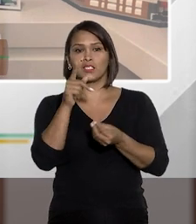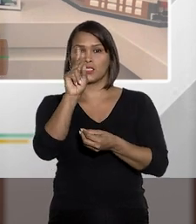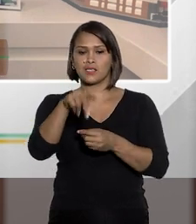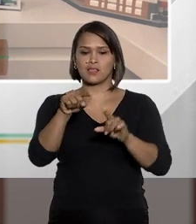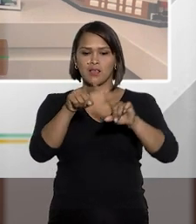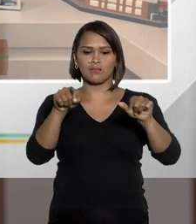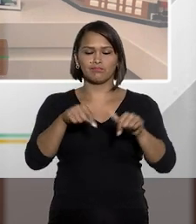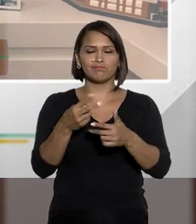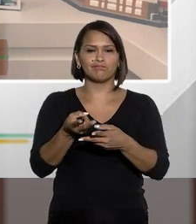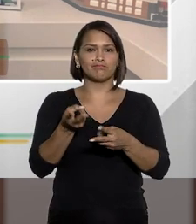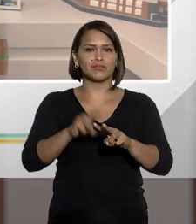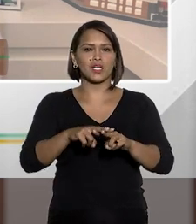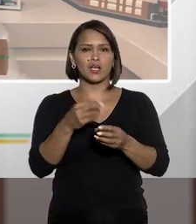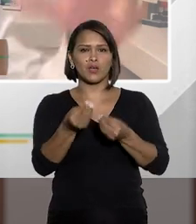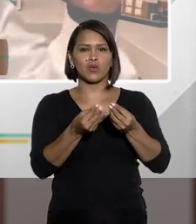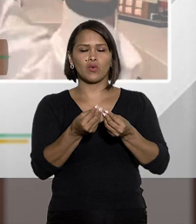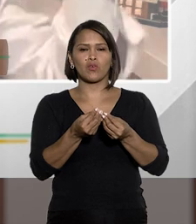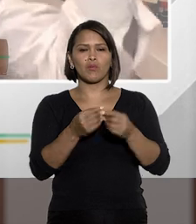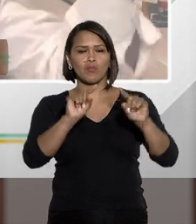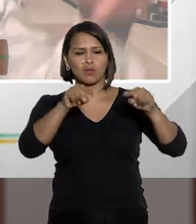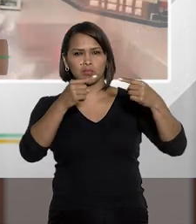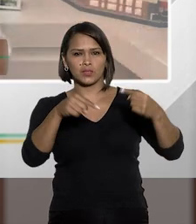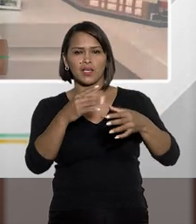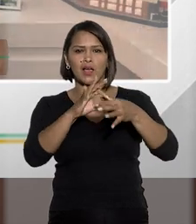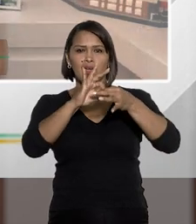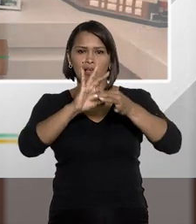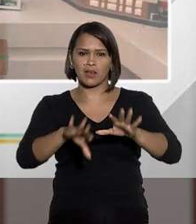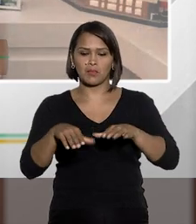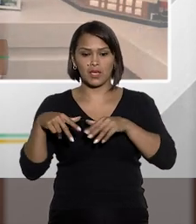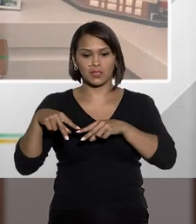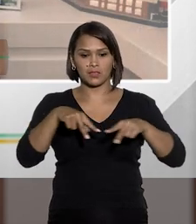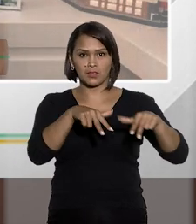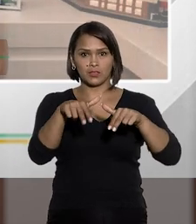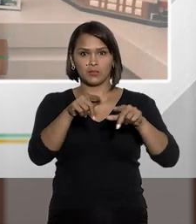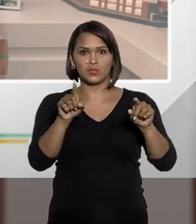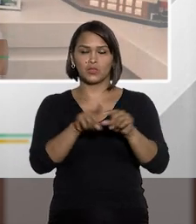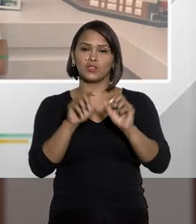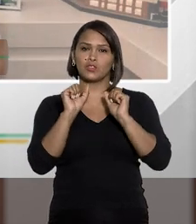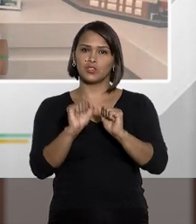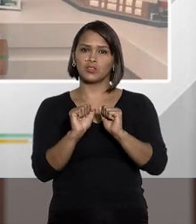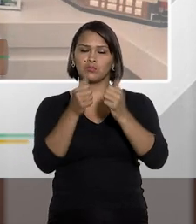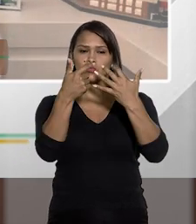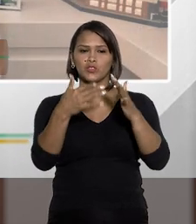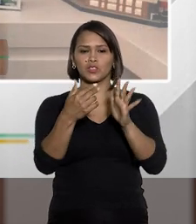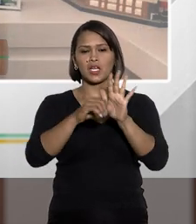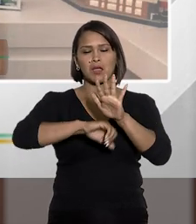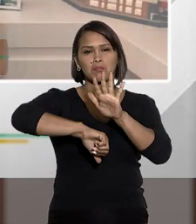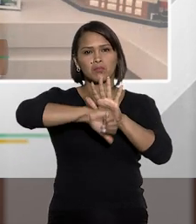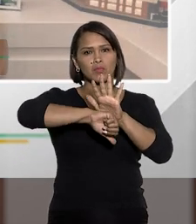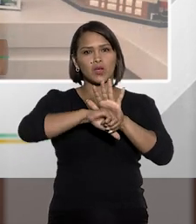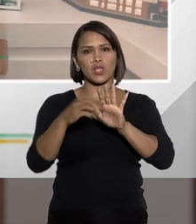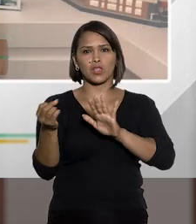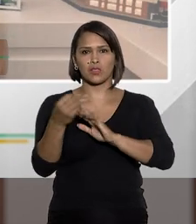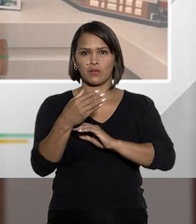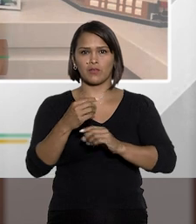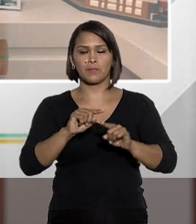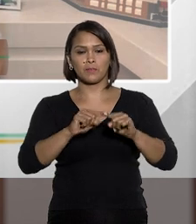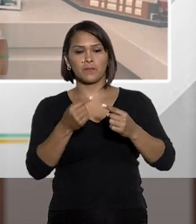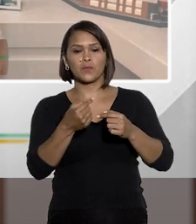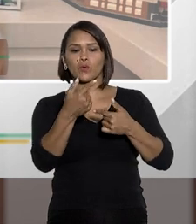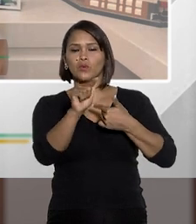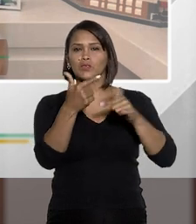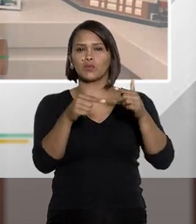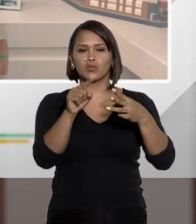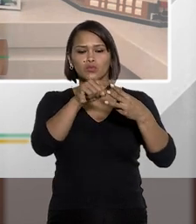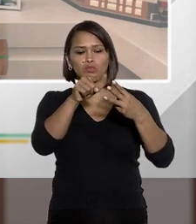você quisesse enquadrá-la como um atentado à liberdade de locomoção, a gente pode dizer que é uma figura delituosa nova.